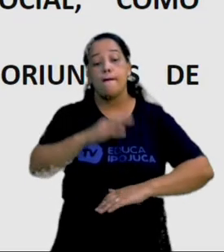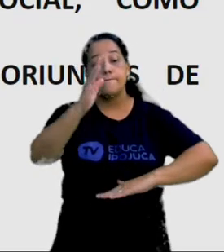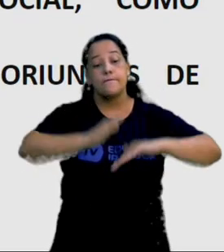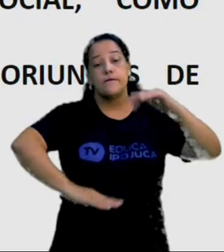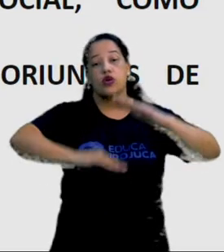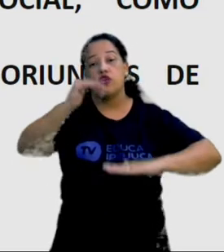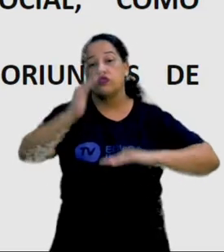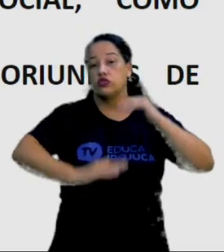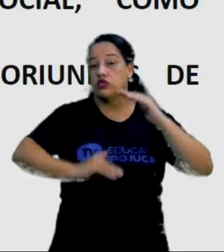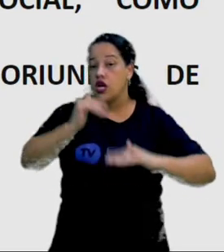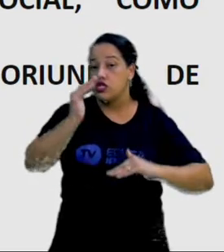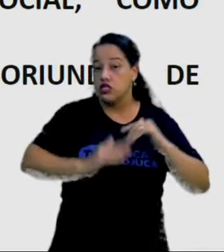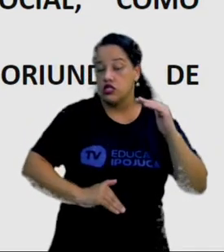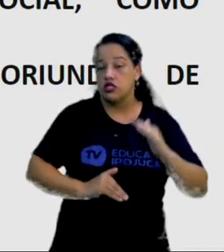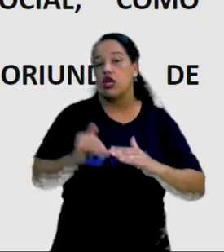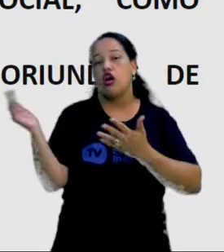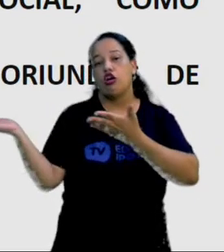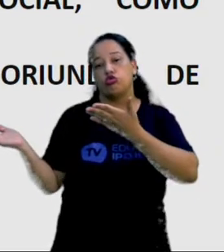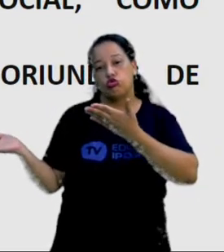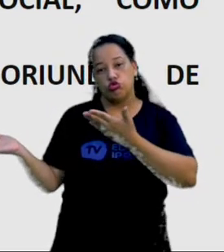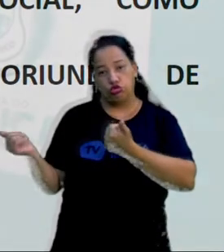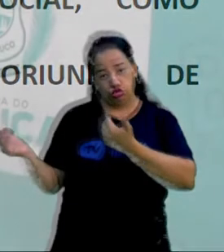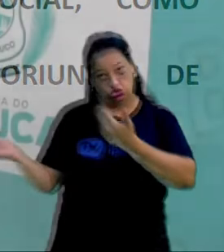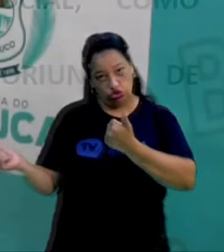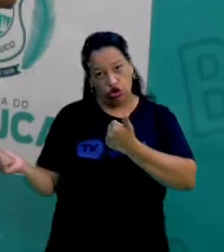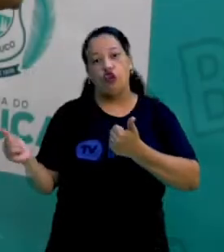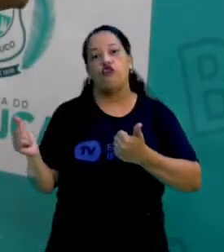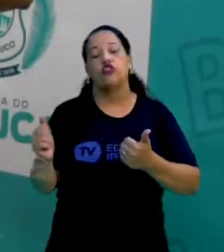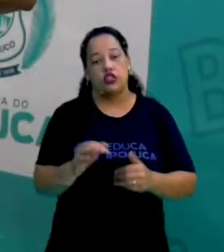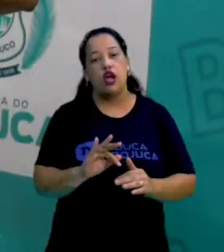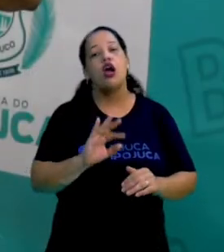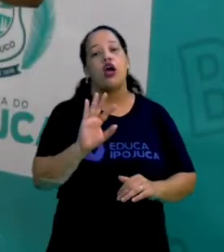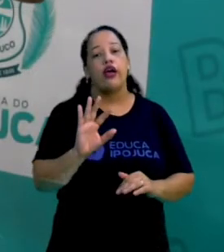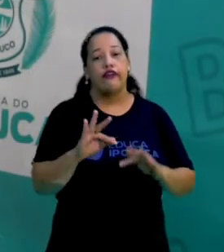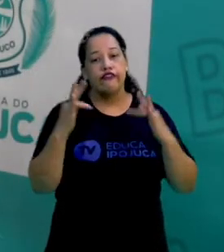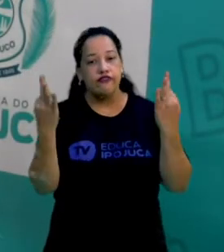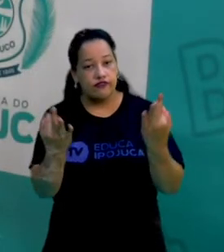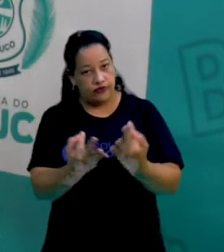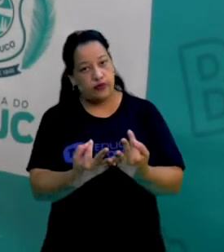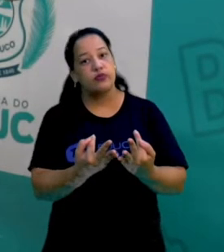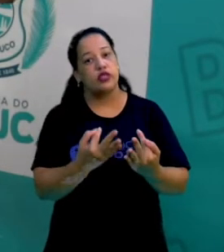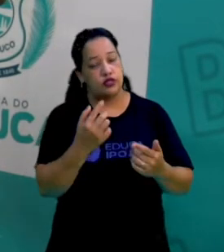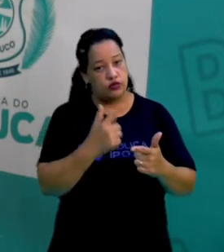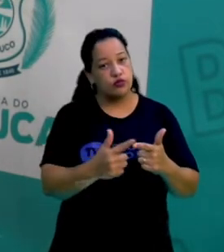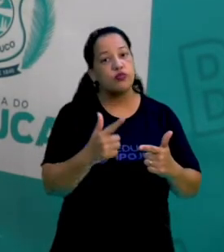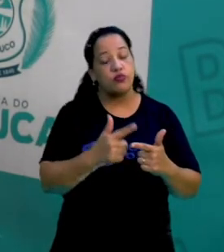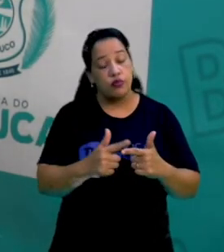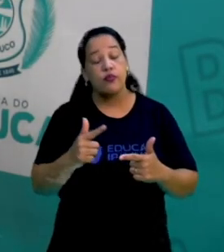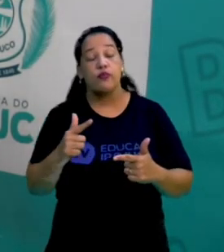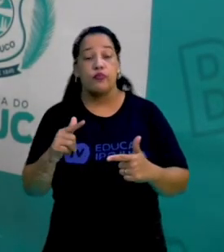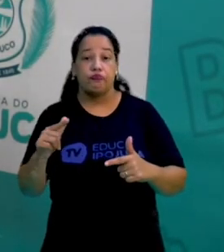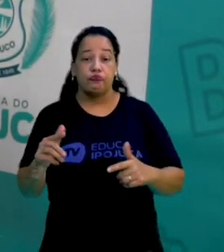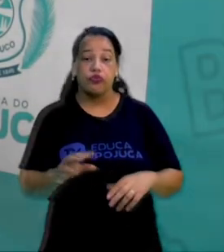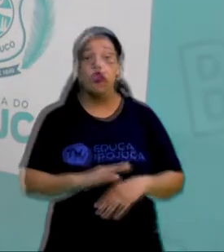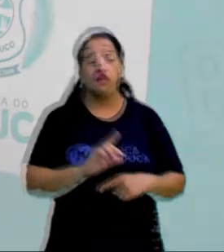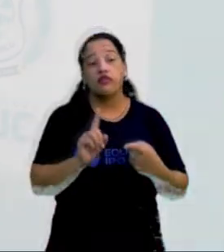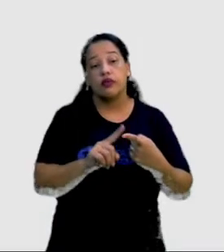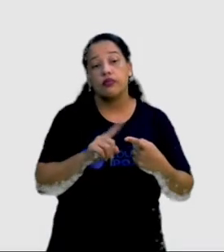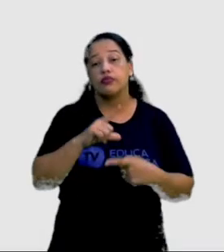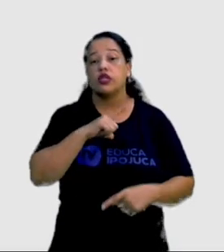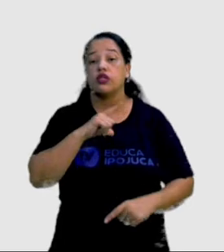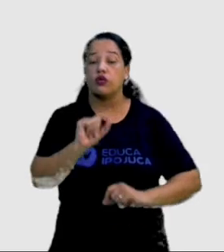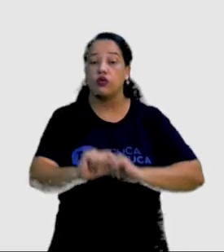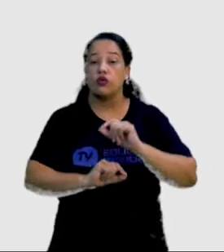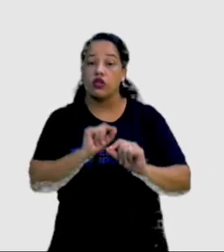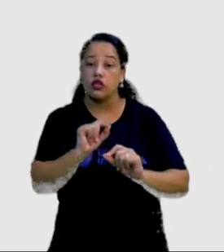de jovens oriundos de famílias carentes, certo? Também temos aí, incluído nesse processo,